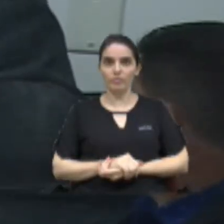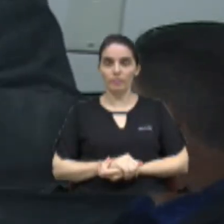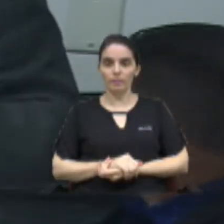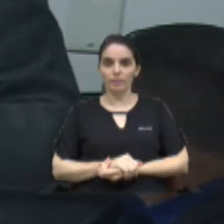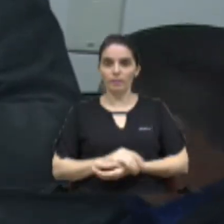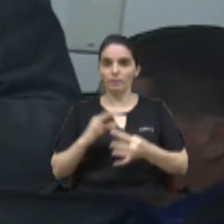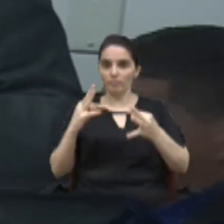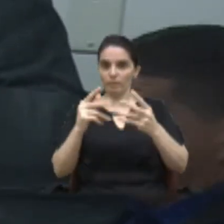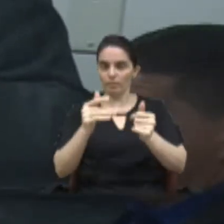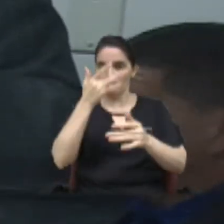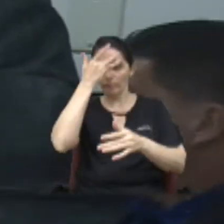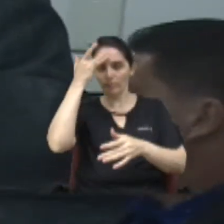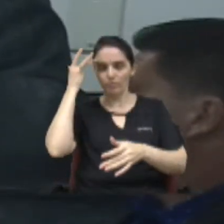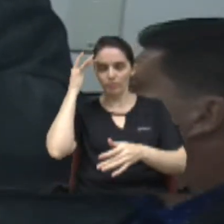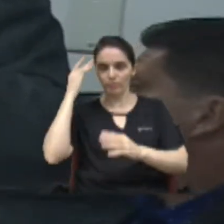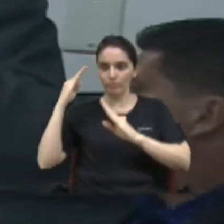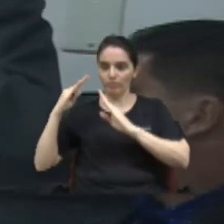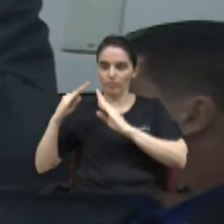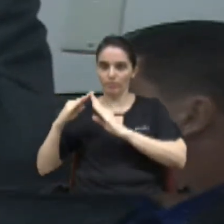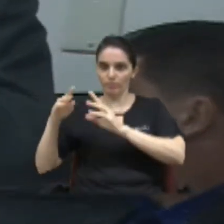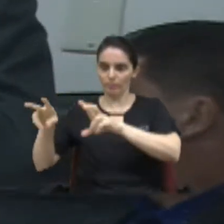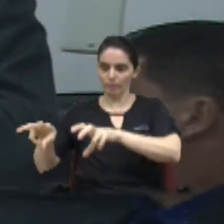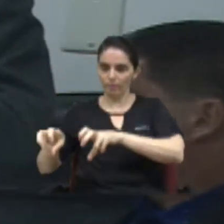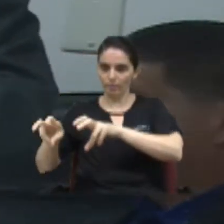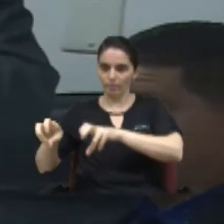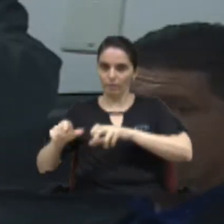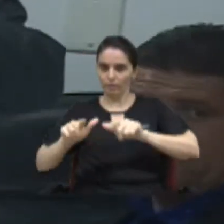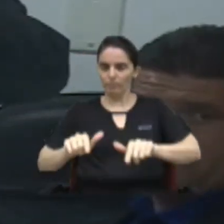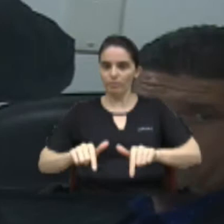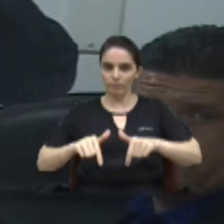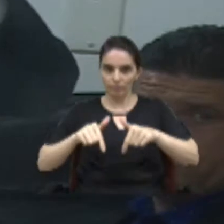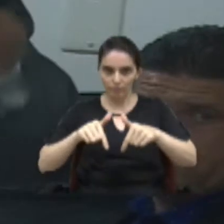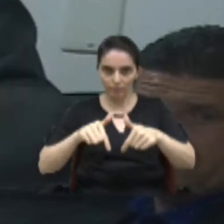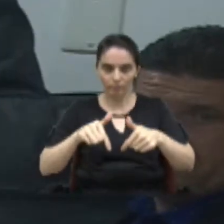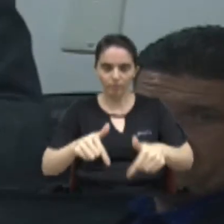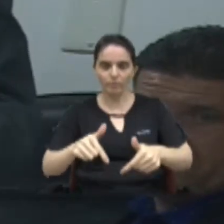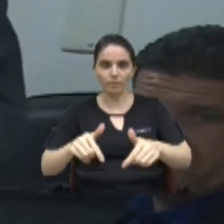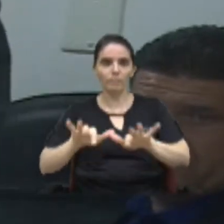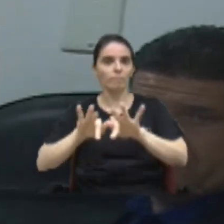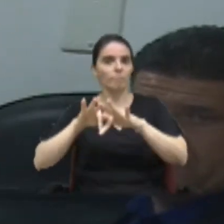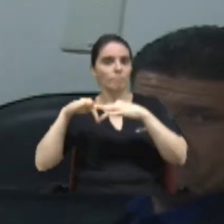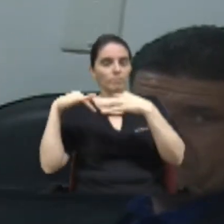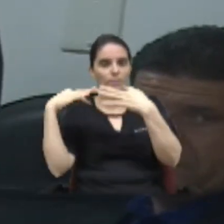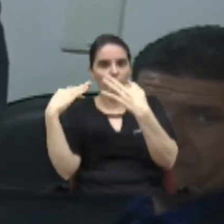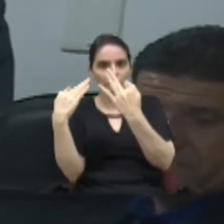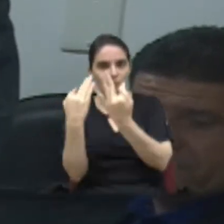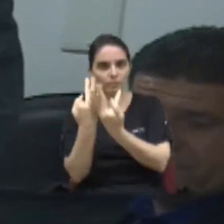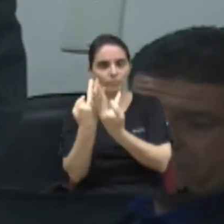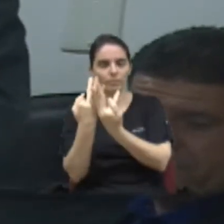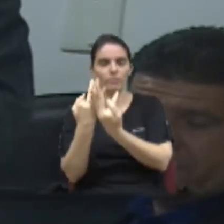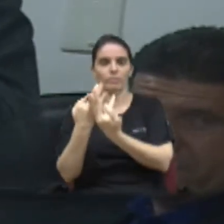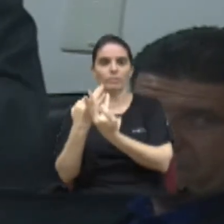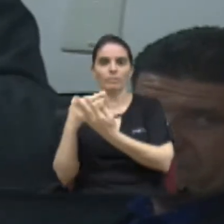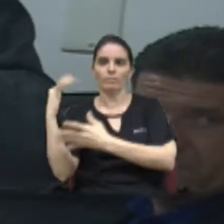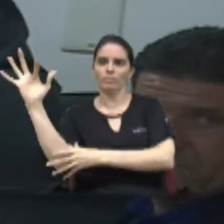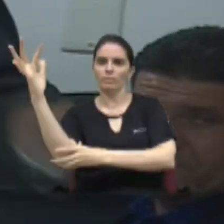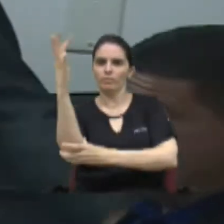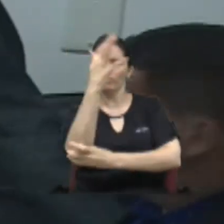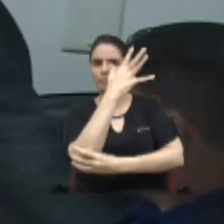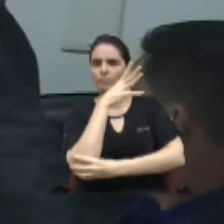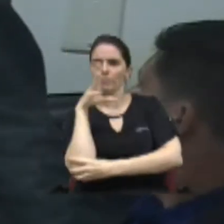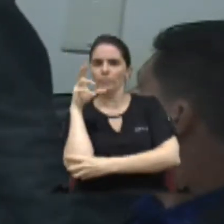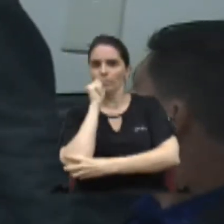moradores pessoas que lutaram os familiares na laranja que tiveram uma